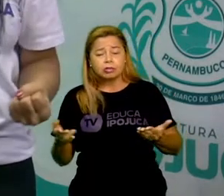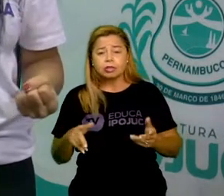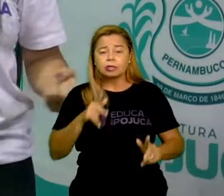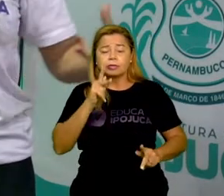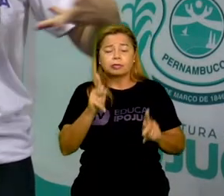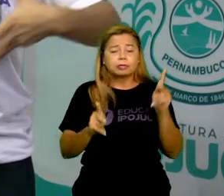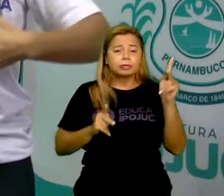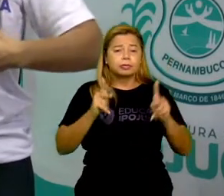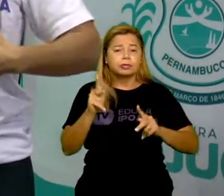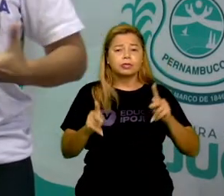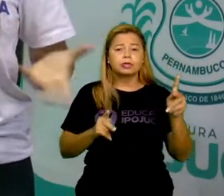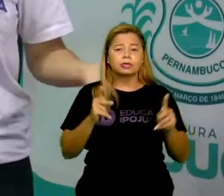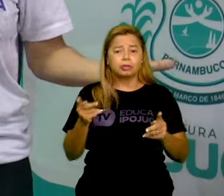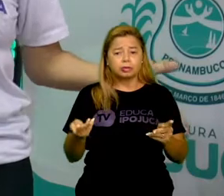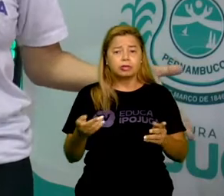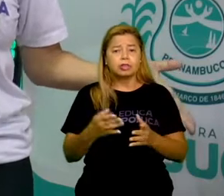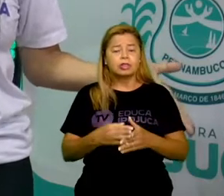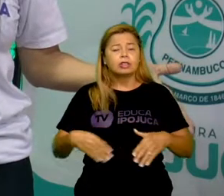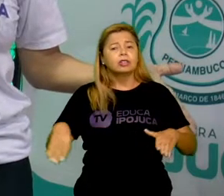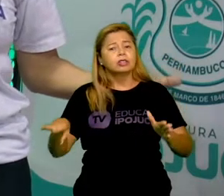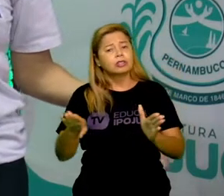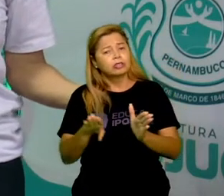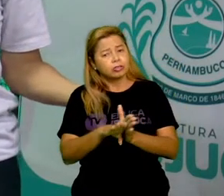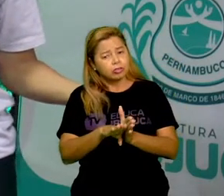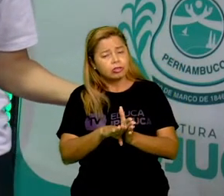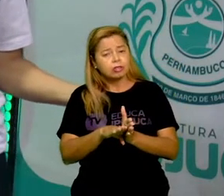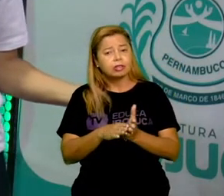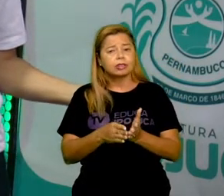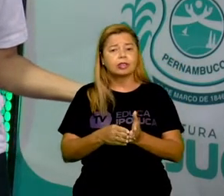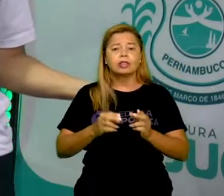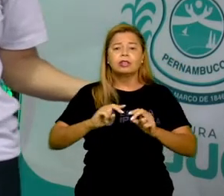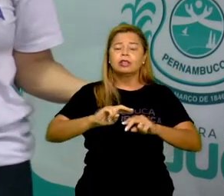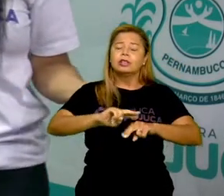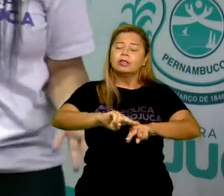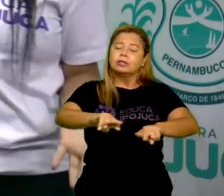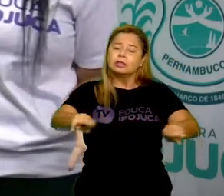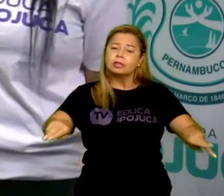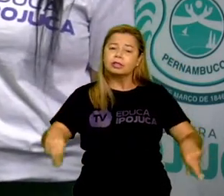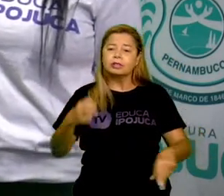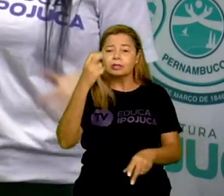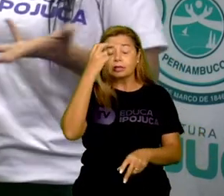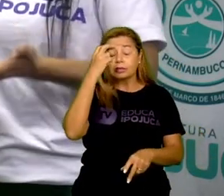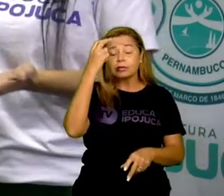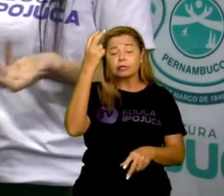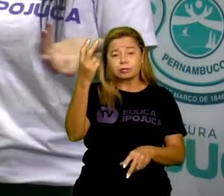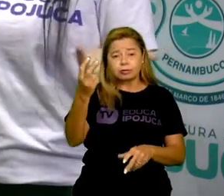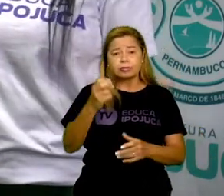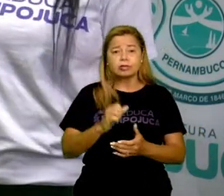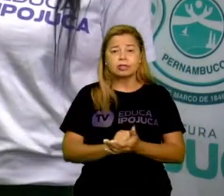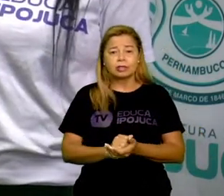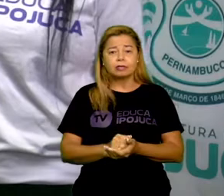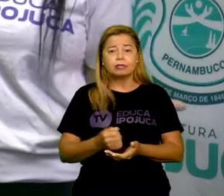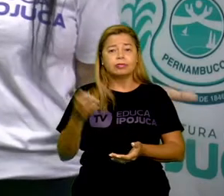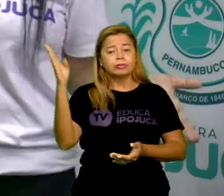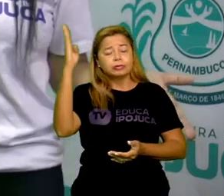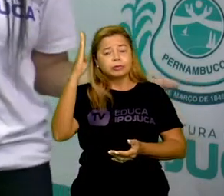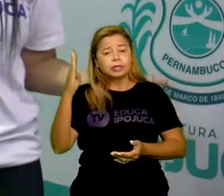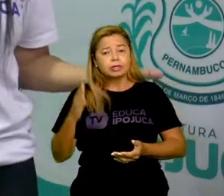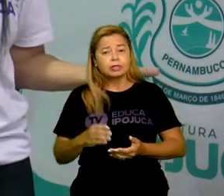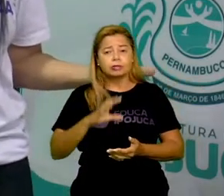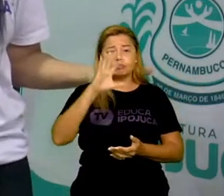povos que vieram, integraram e compôs essa diversidade cultural que temos hoje, de acordo com a região